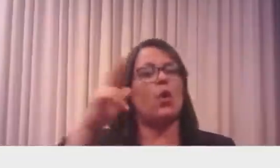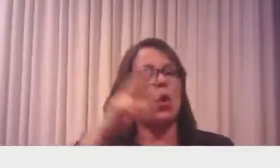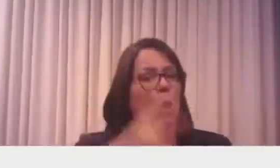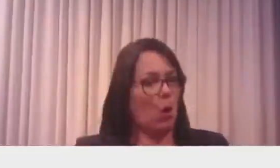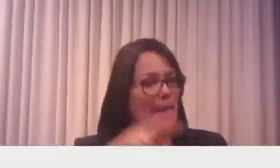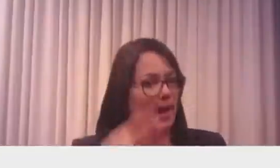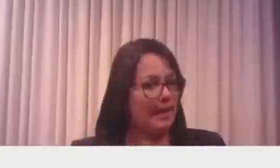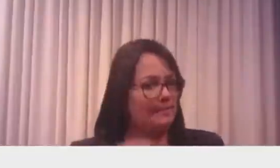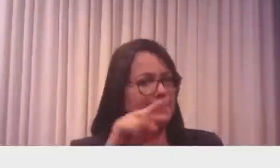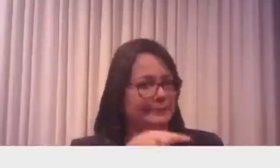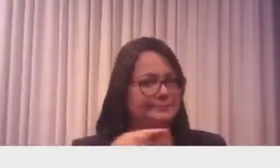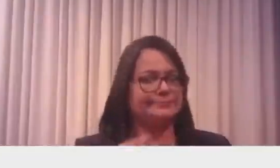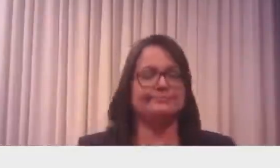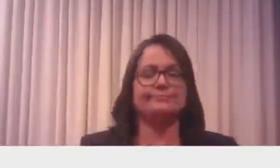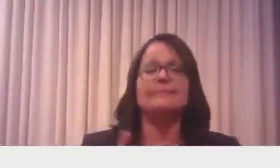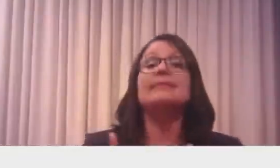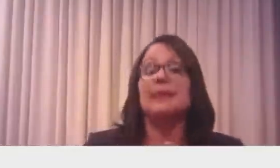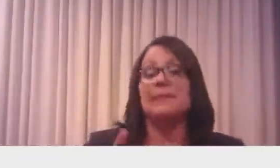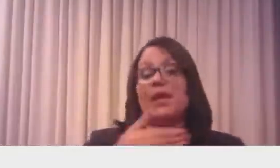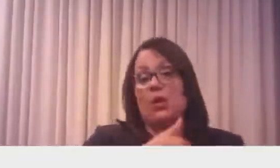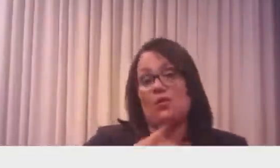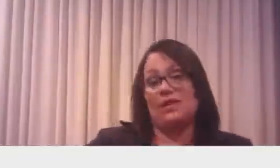governador Marcos, lá de Rondônia.